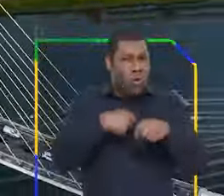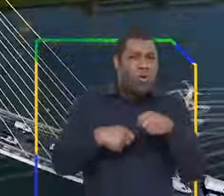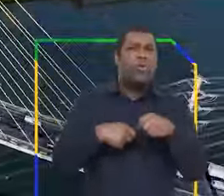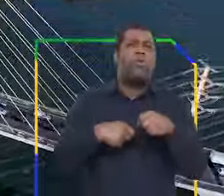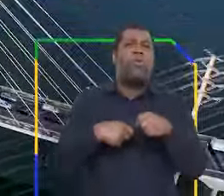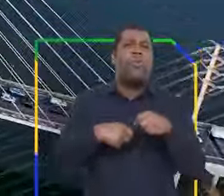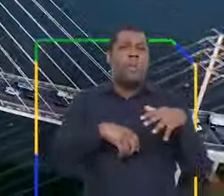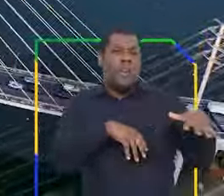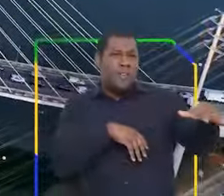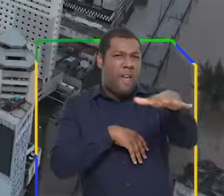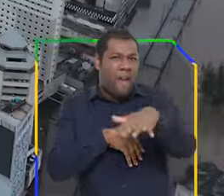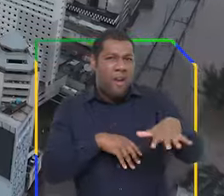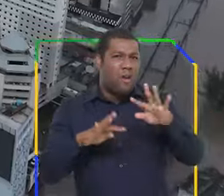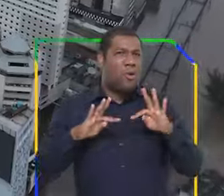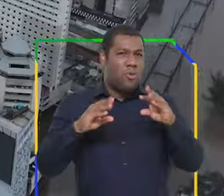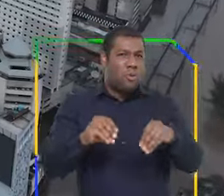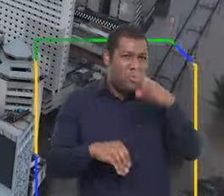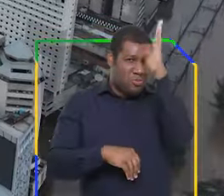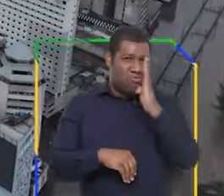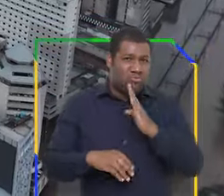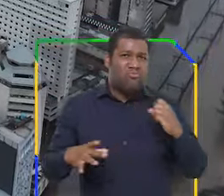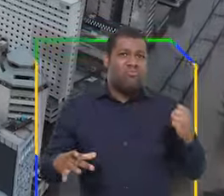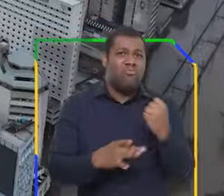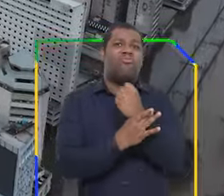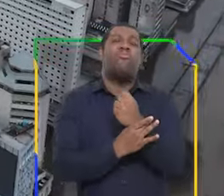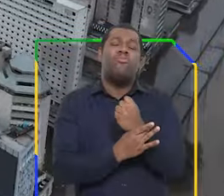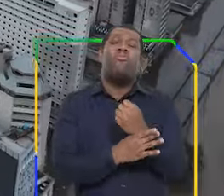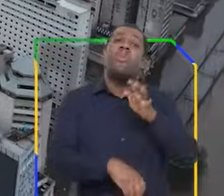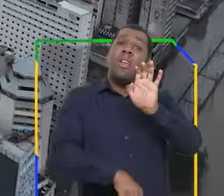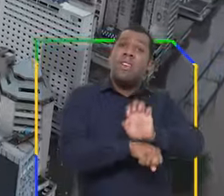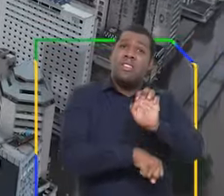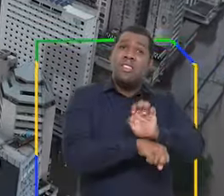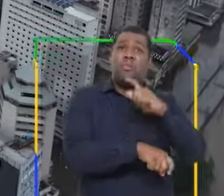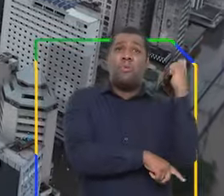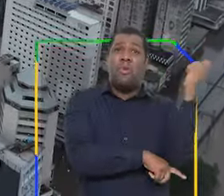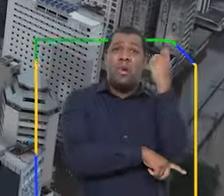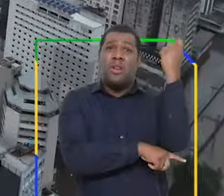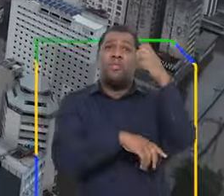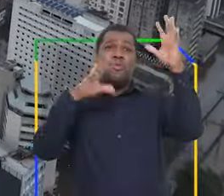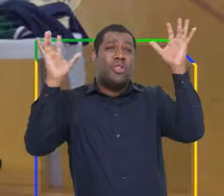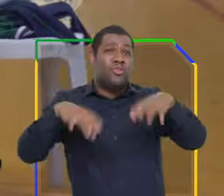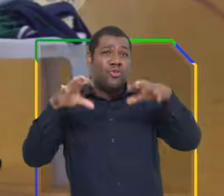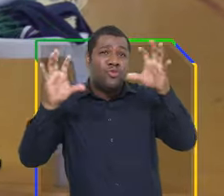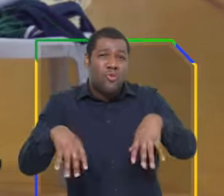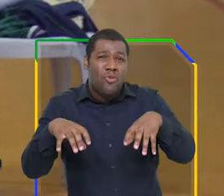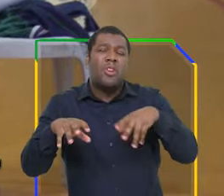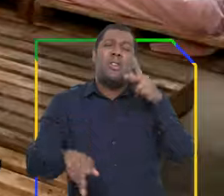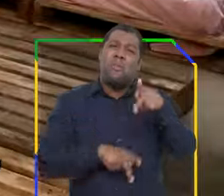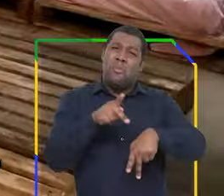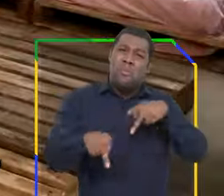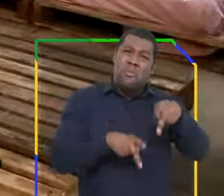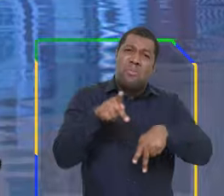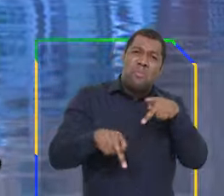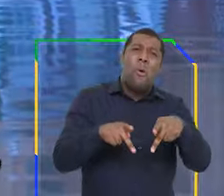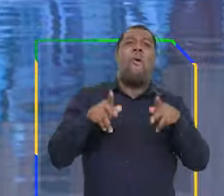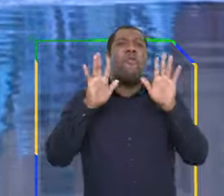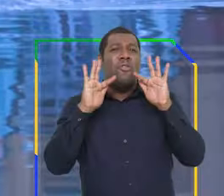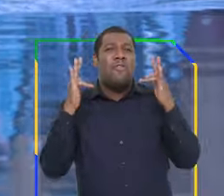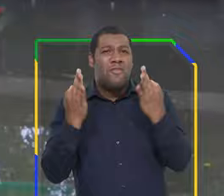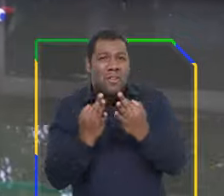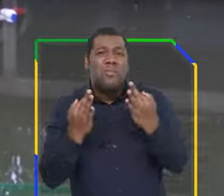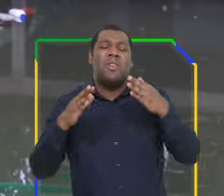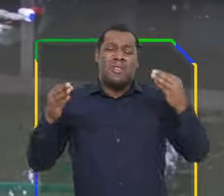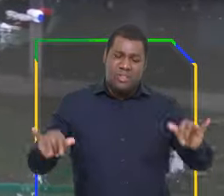em todos os setores. A tragédia climática no Rio Grande do Sul trouxe sofrimento para milhares de famílias,